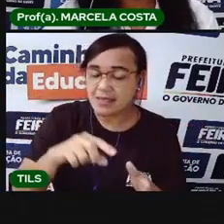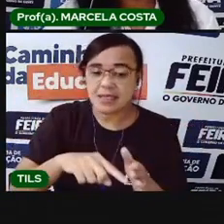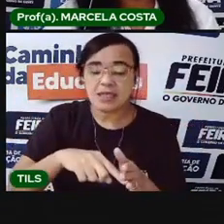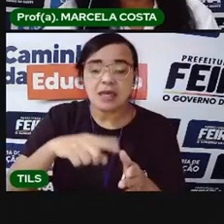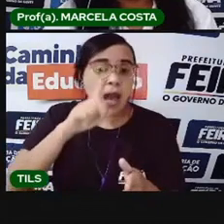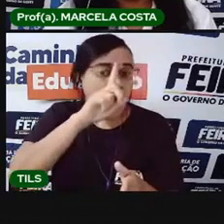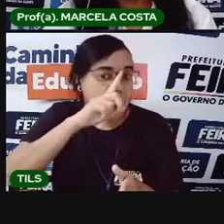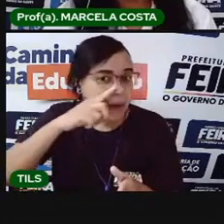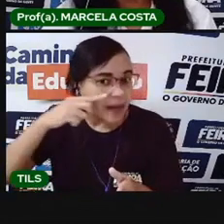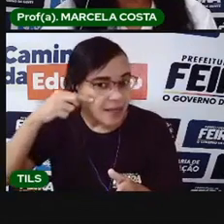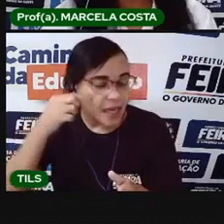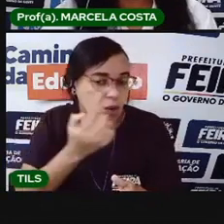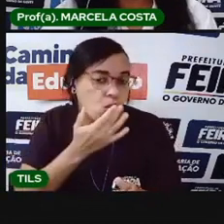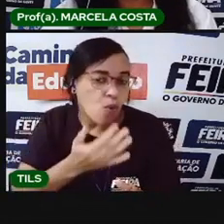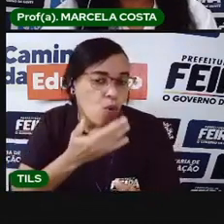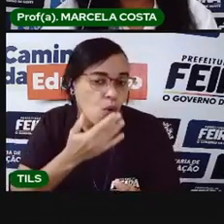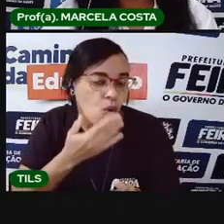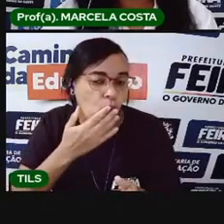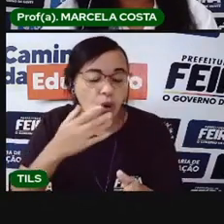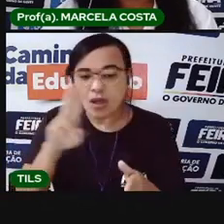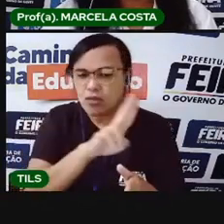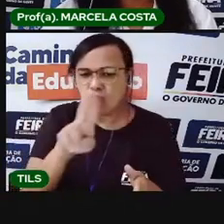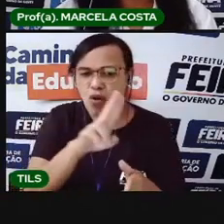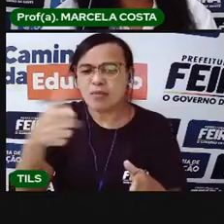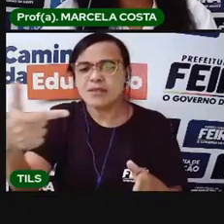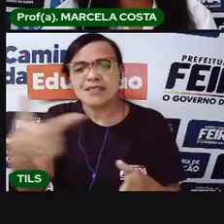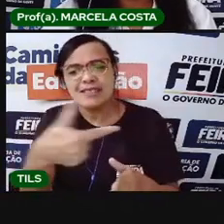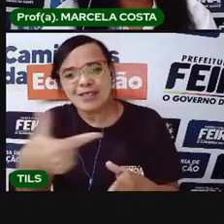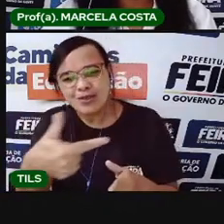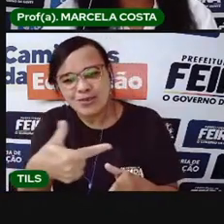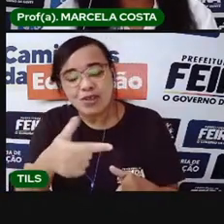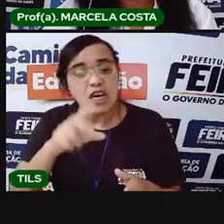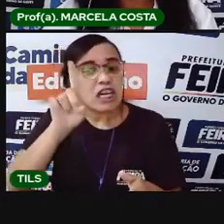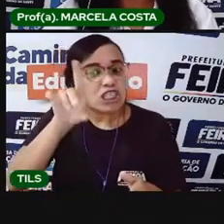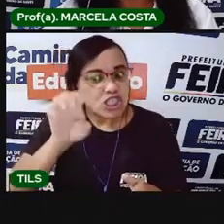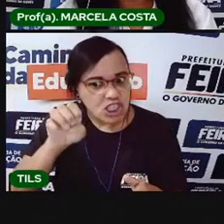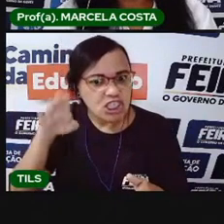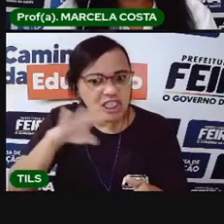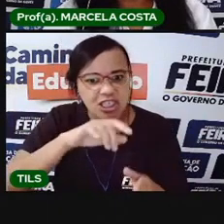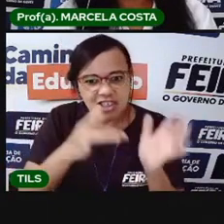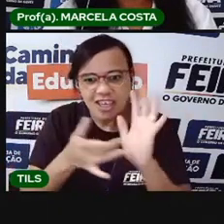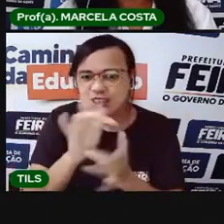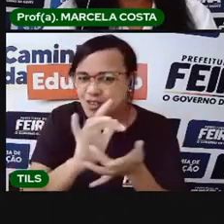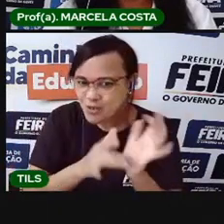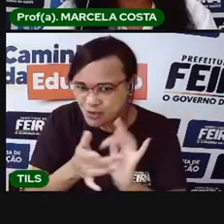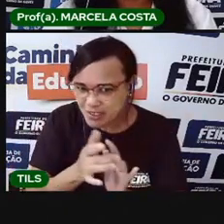parte de amarelo é o sobrenome. Ó, Bernardo de Jesus.